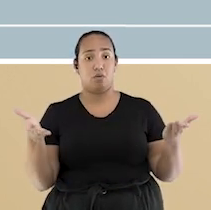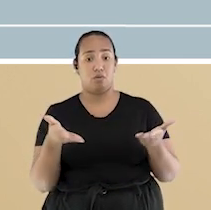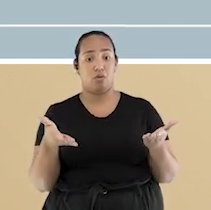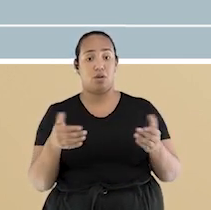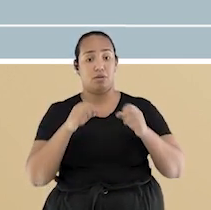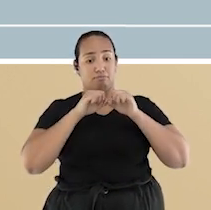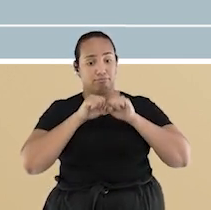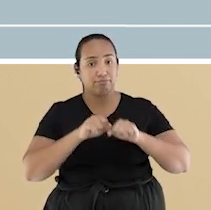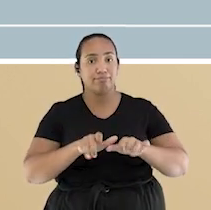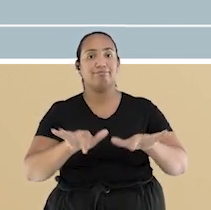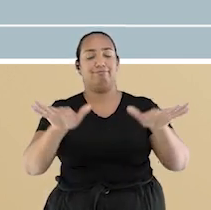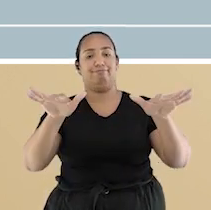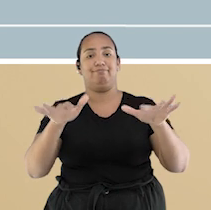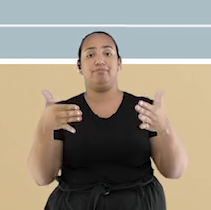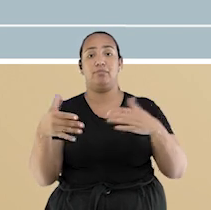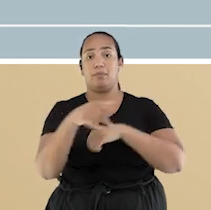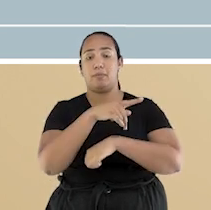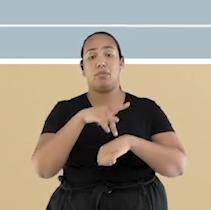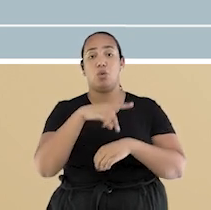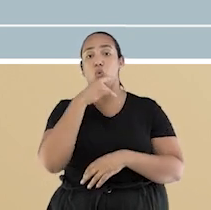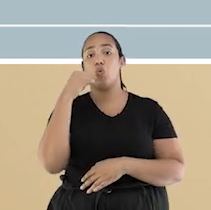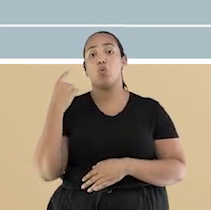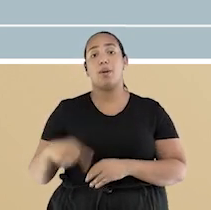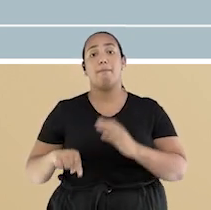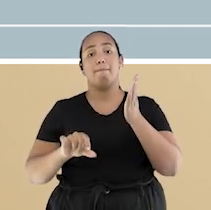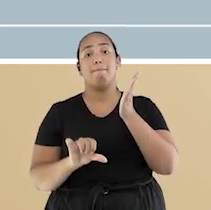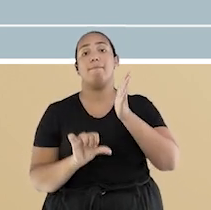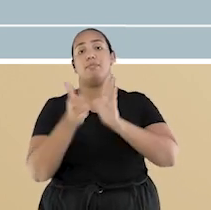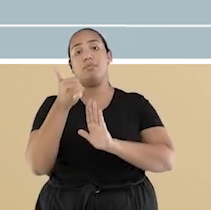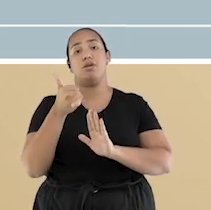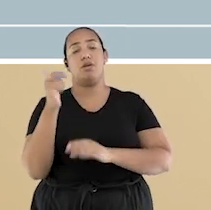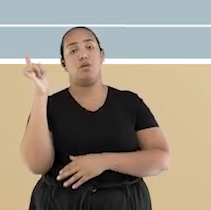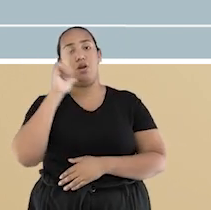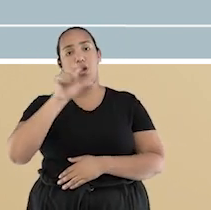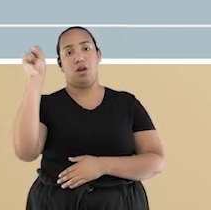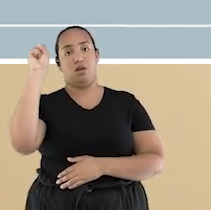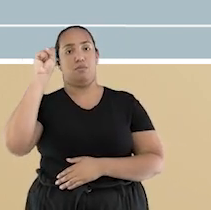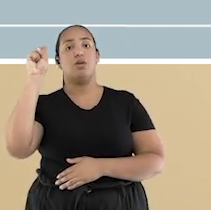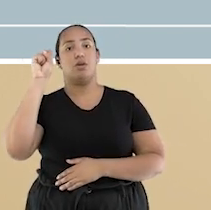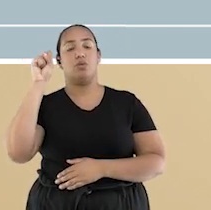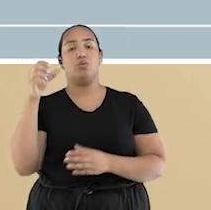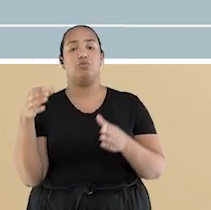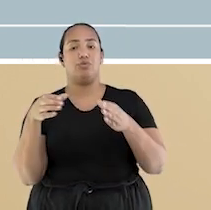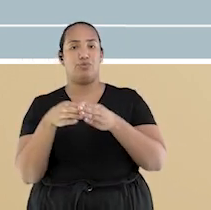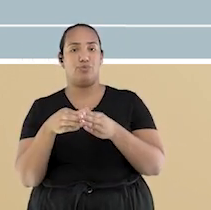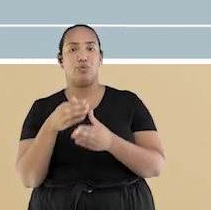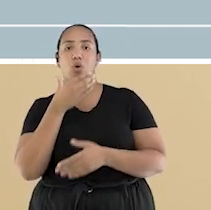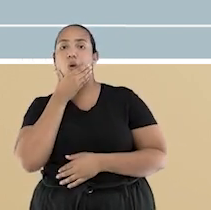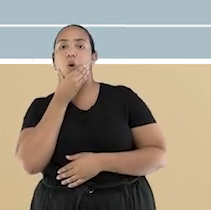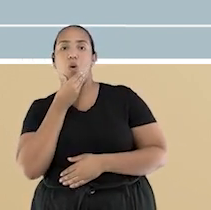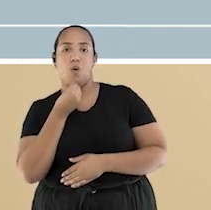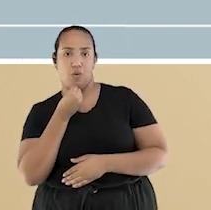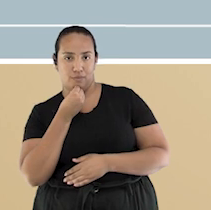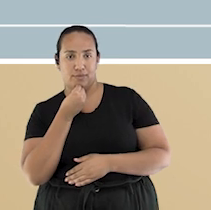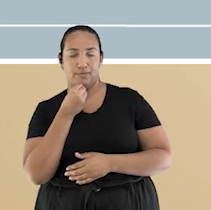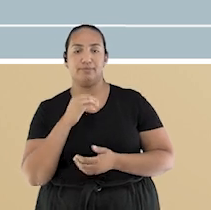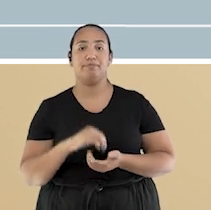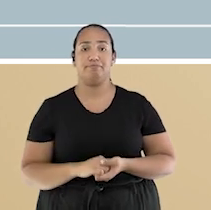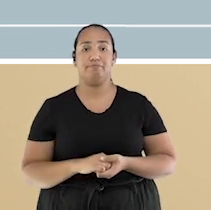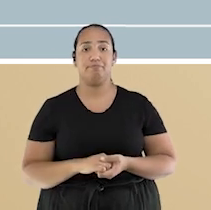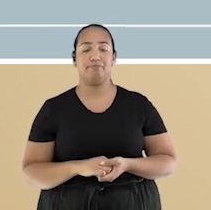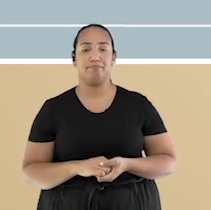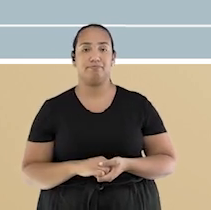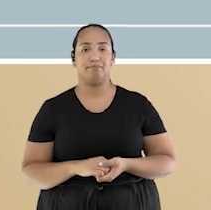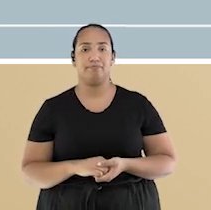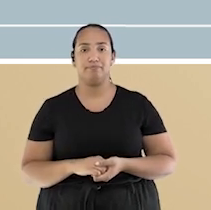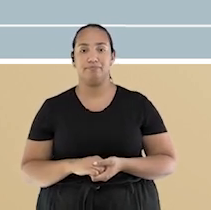popularidade, a Rússia foi o primeiro campeão olímpico do vôlei masculino. A Tchecoslováquia ficou com a prata e